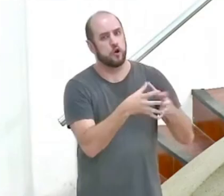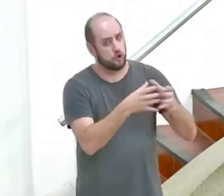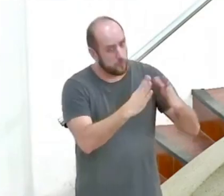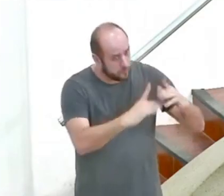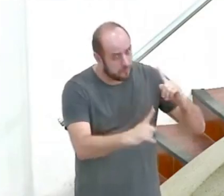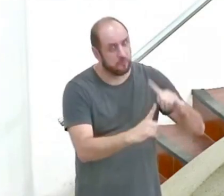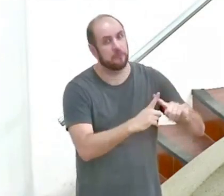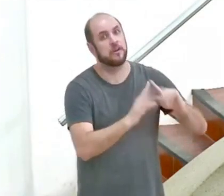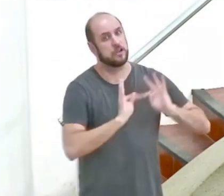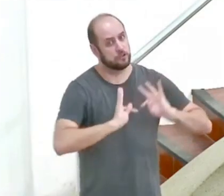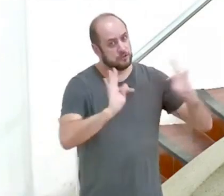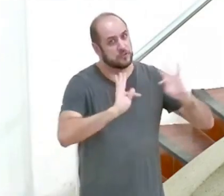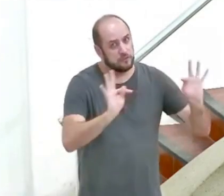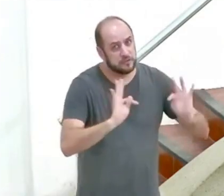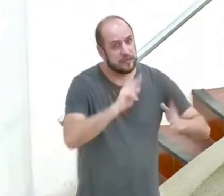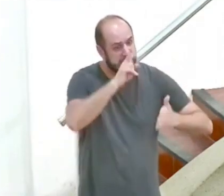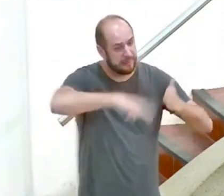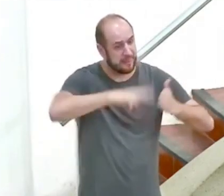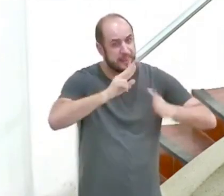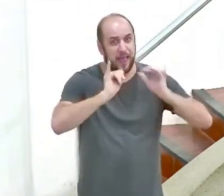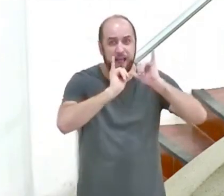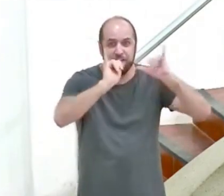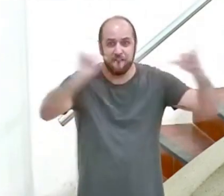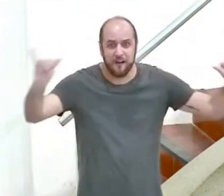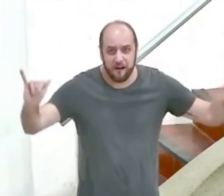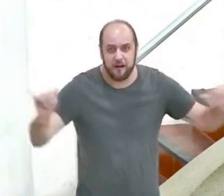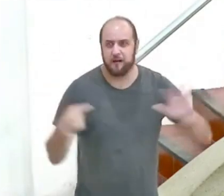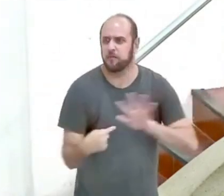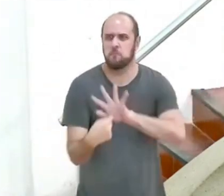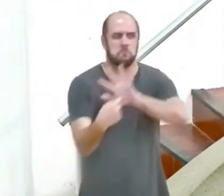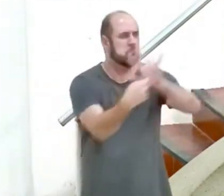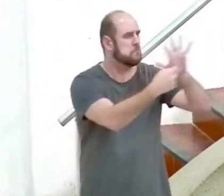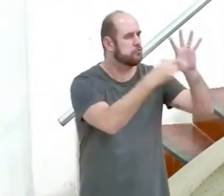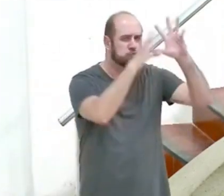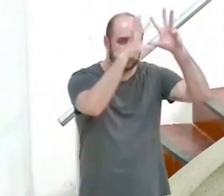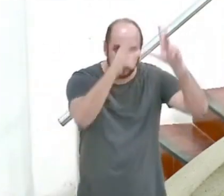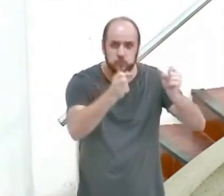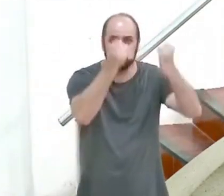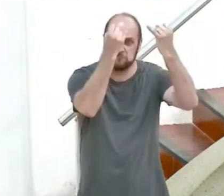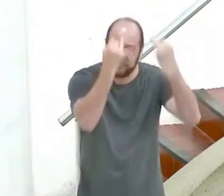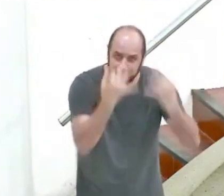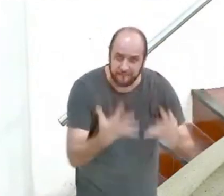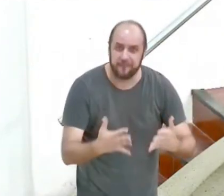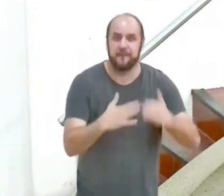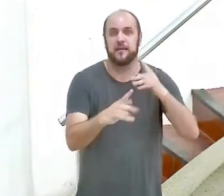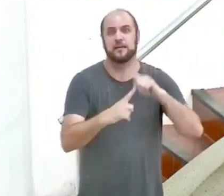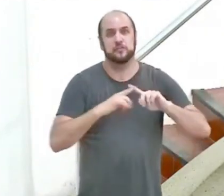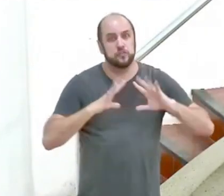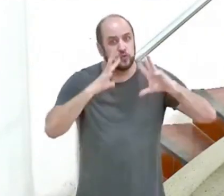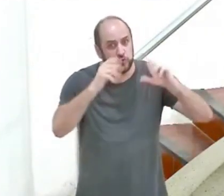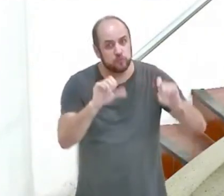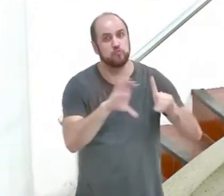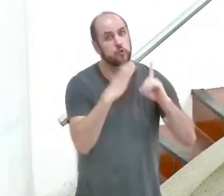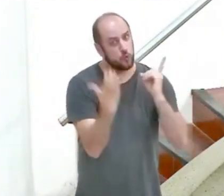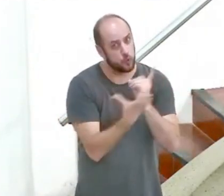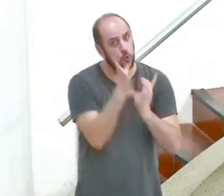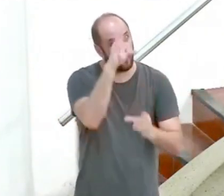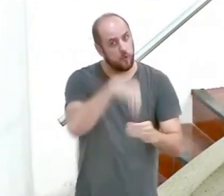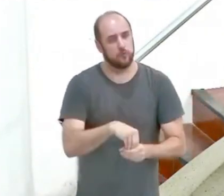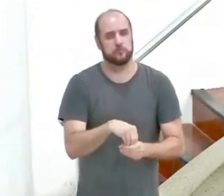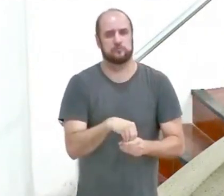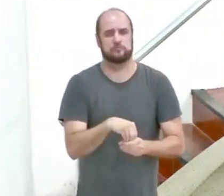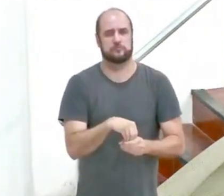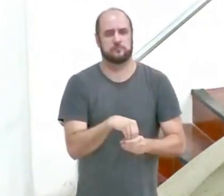ser lida na igreja no momento do culto. Deveria ser exposta e explicada à igreja, no momento do culto. O